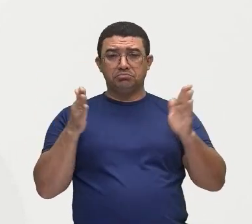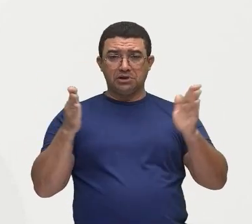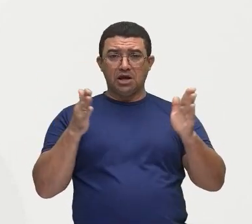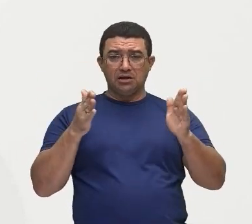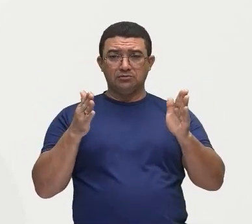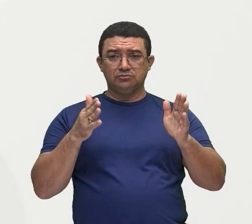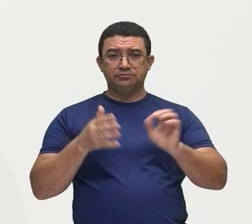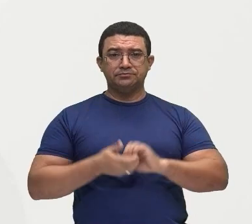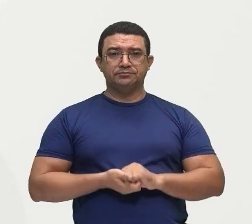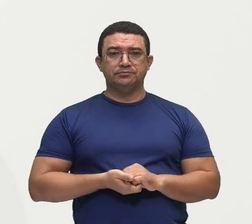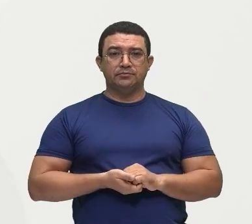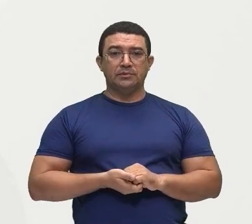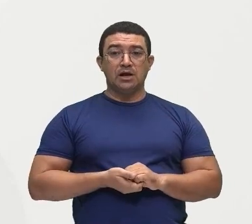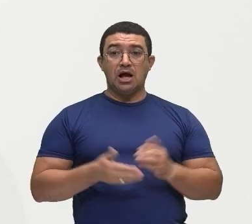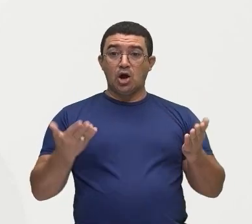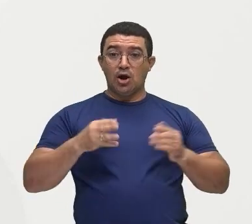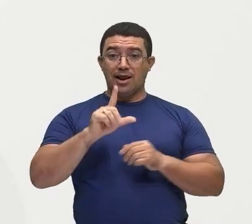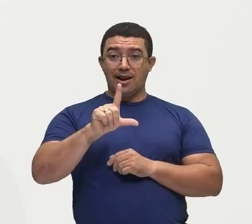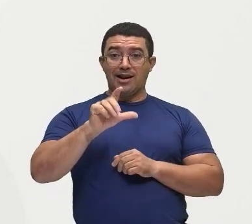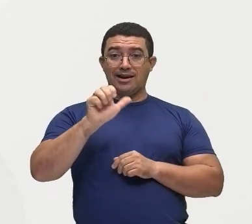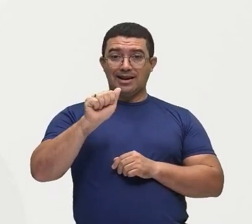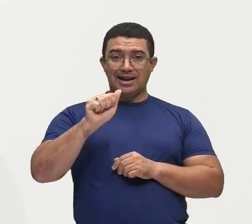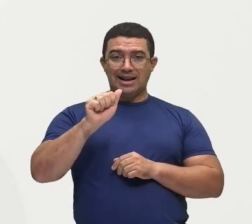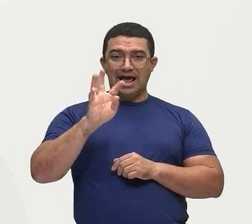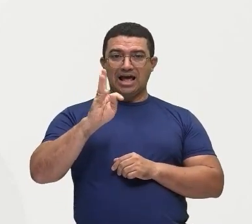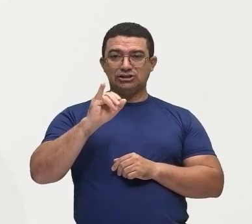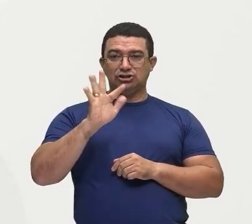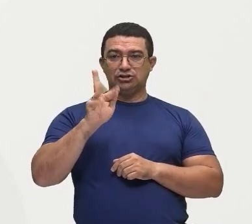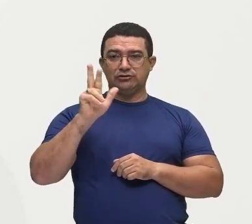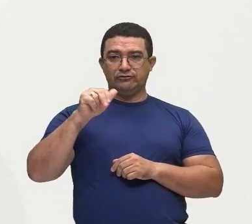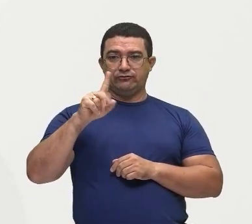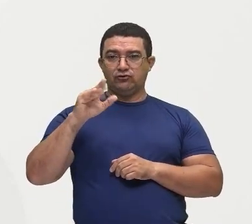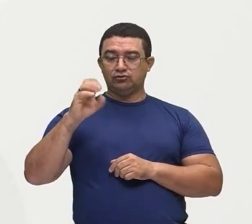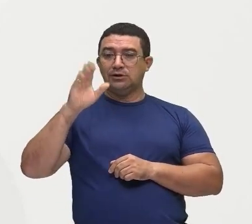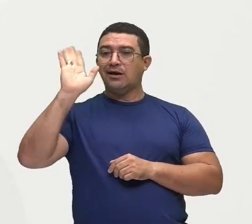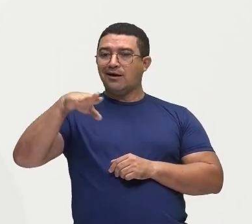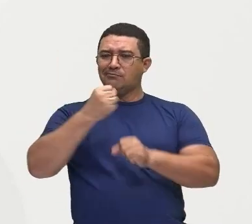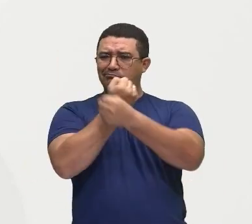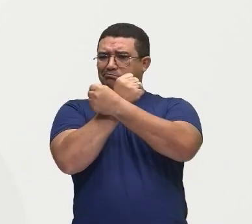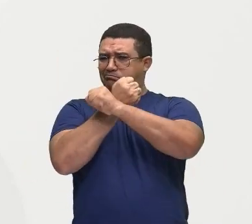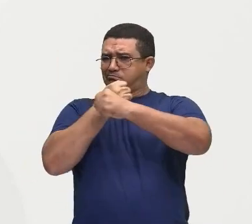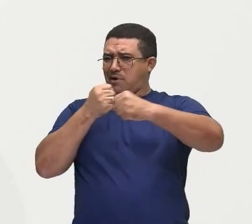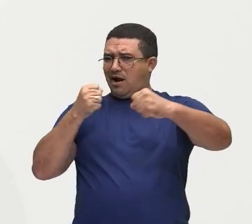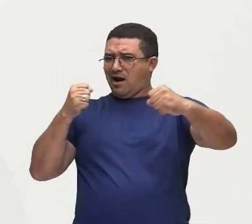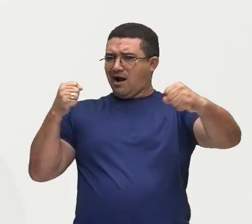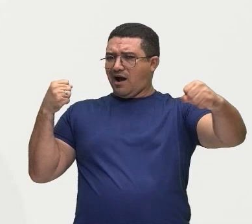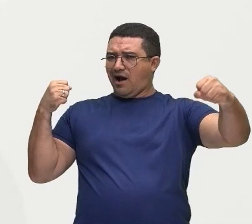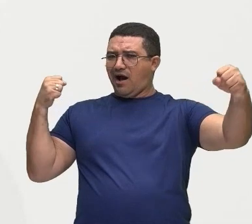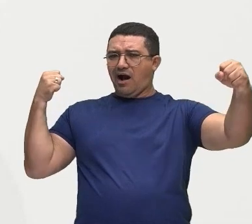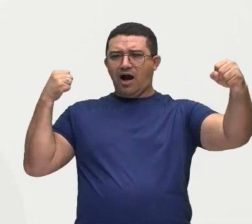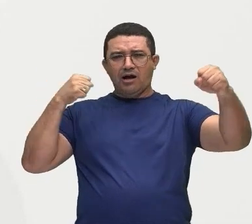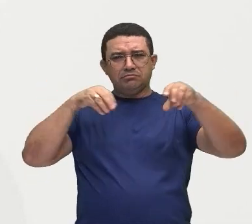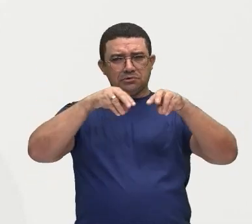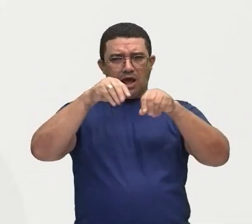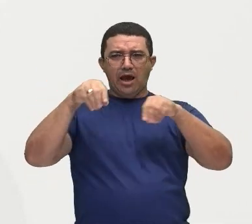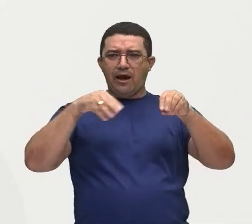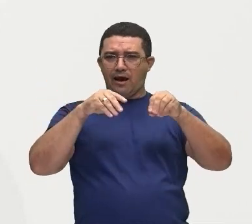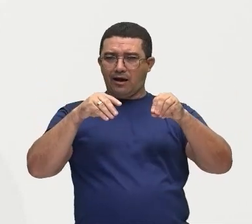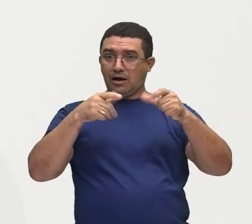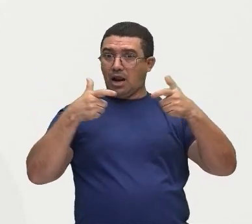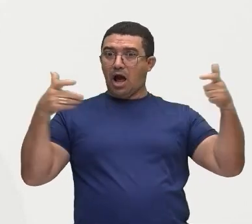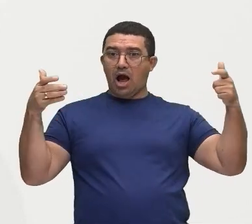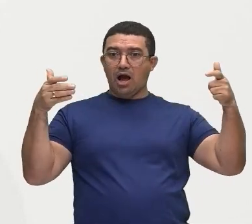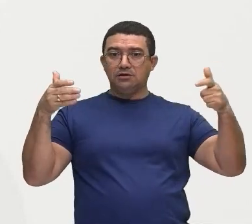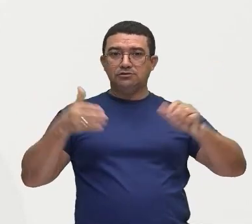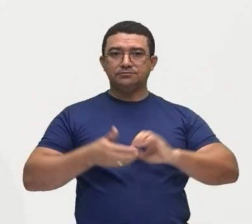do latifúndio, que já vão ser grandes áreas aí de terras, áreas extensas, né? E